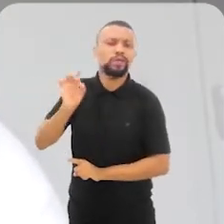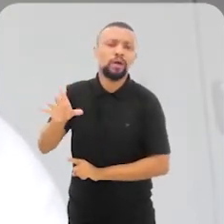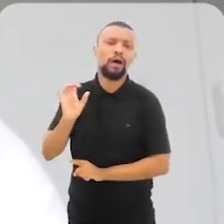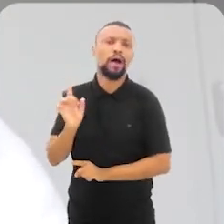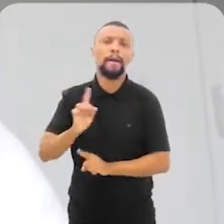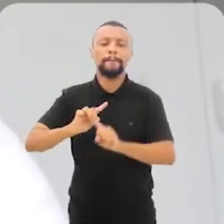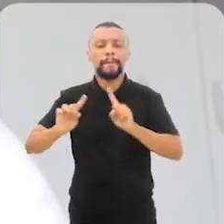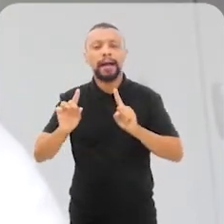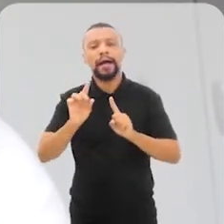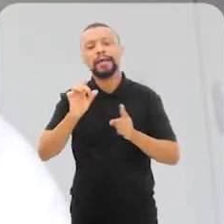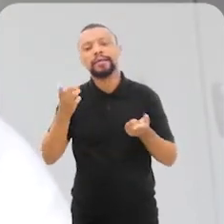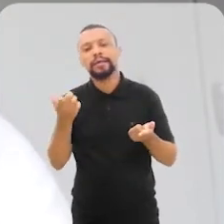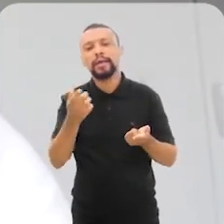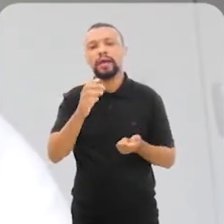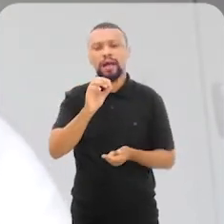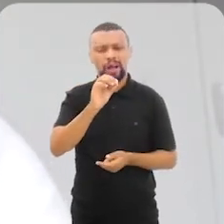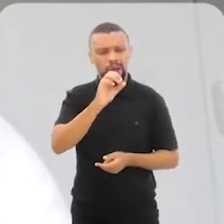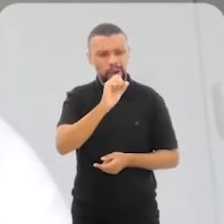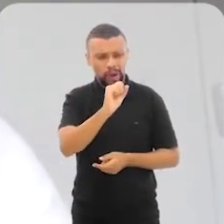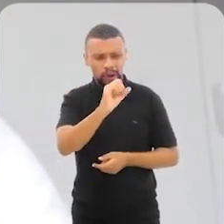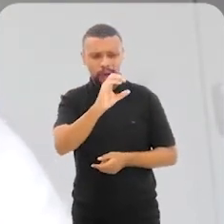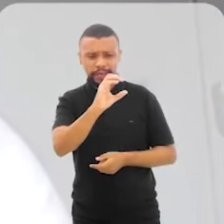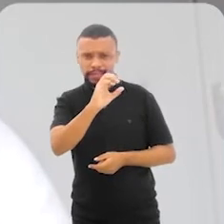mas também as OSCs, né,